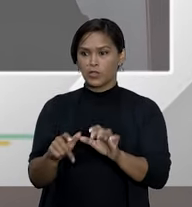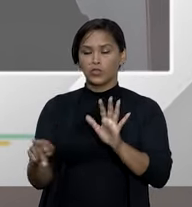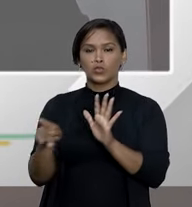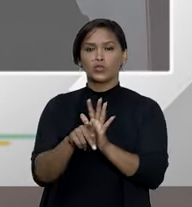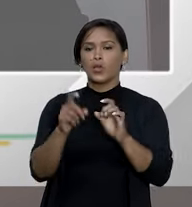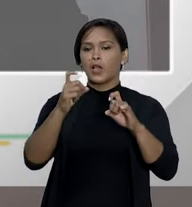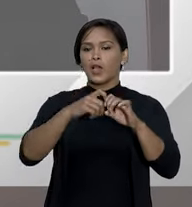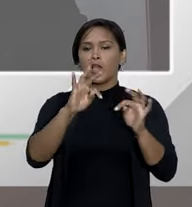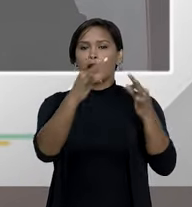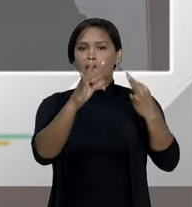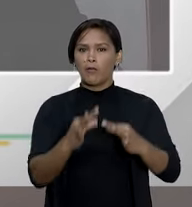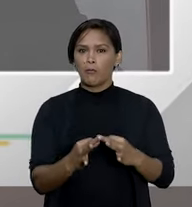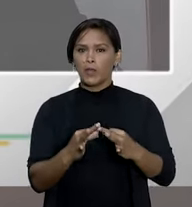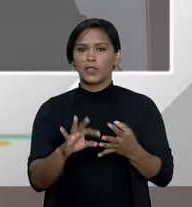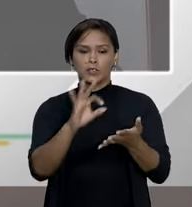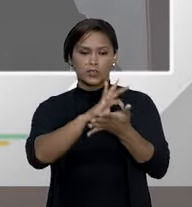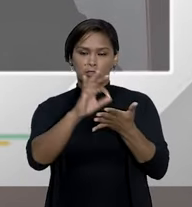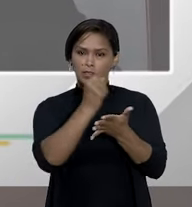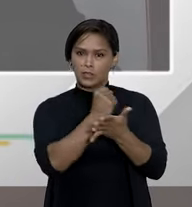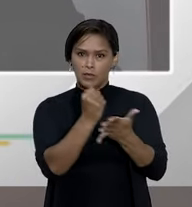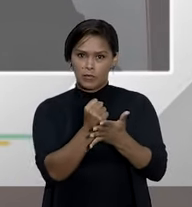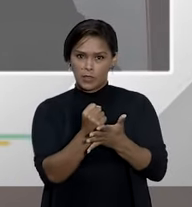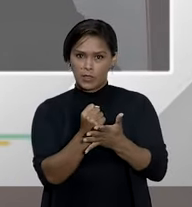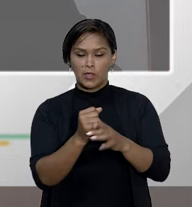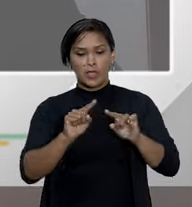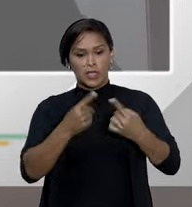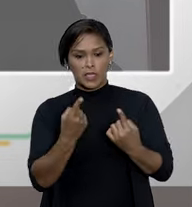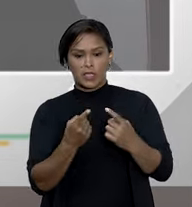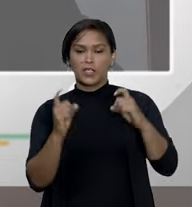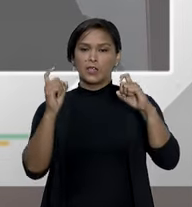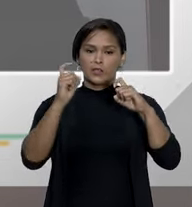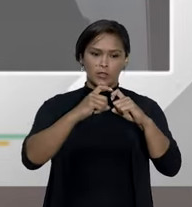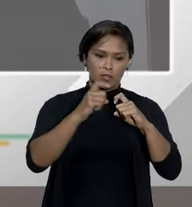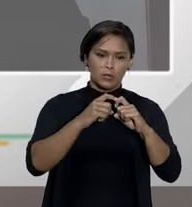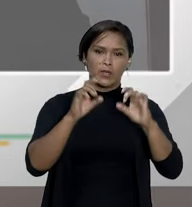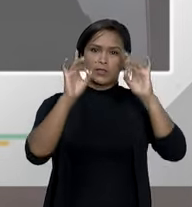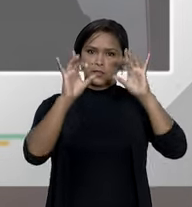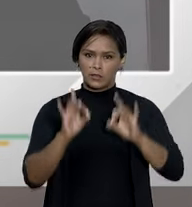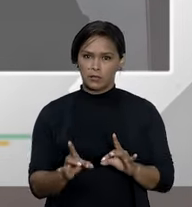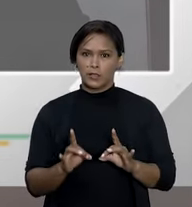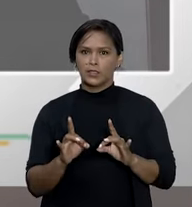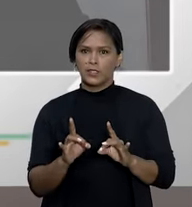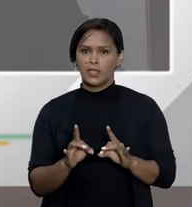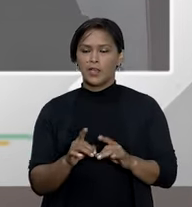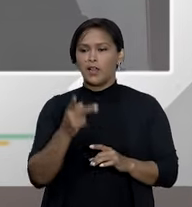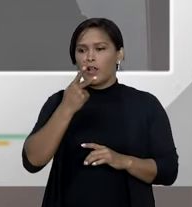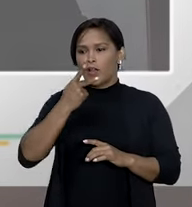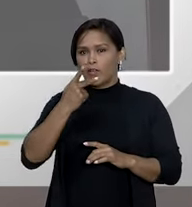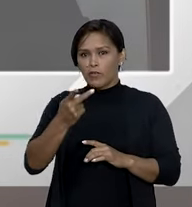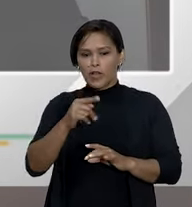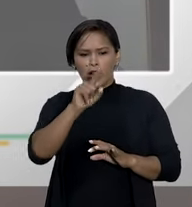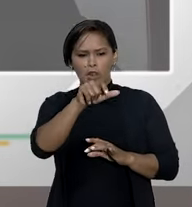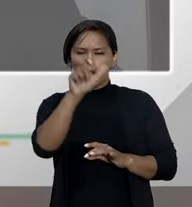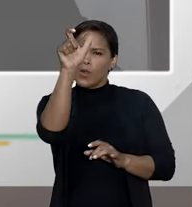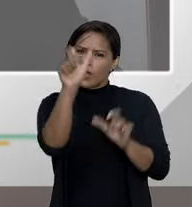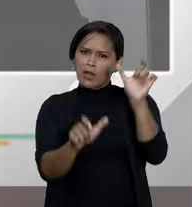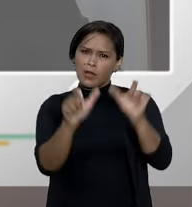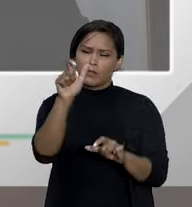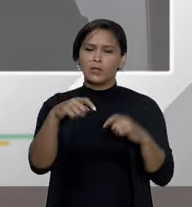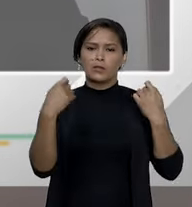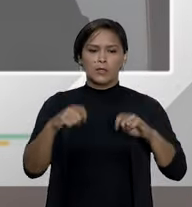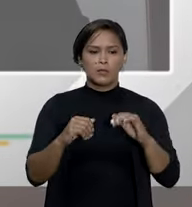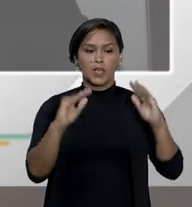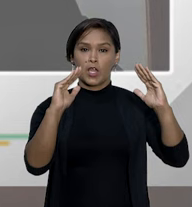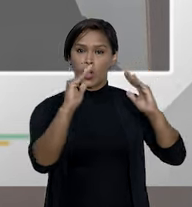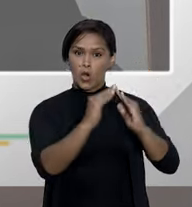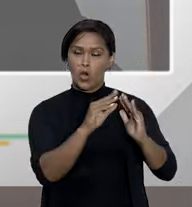e não o plano então se o médico o especialista na matéria diz que aquele determinado indivíduo deve ficar em tratamento